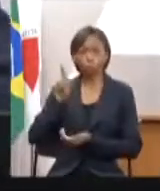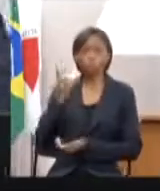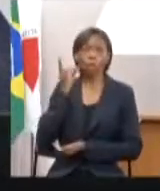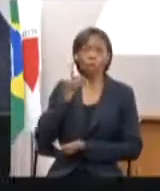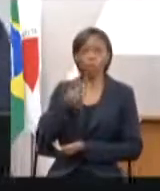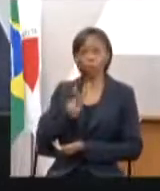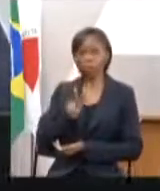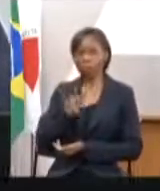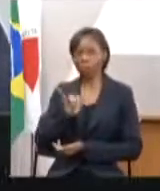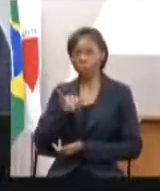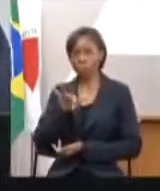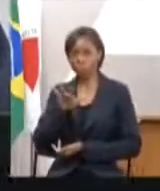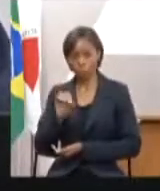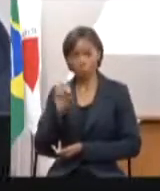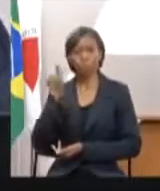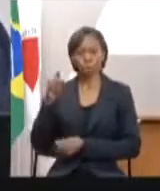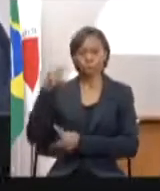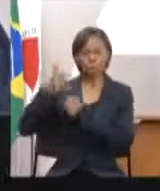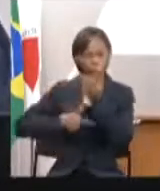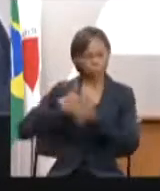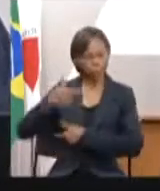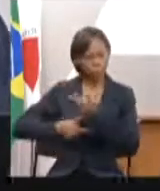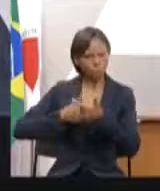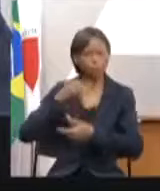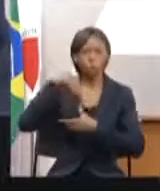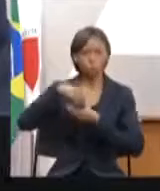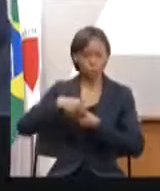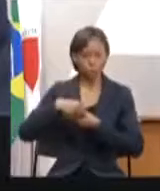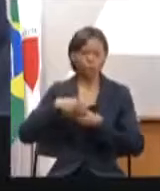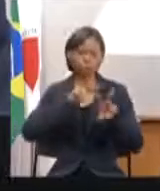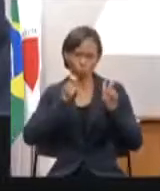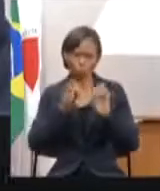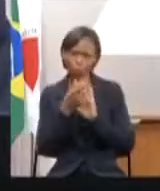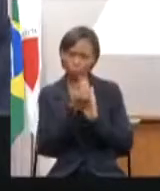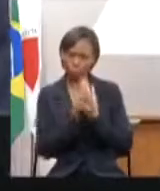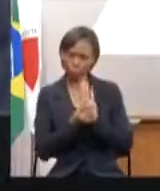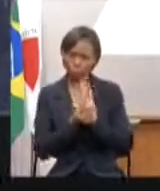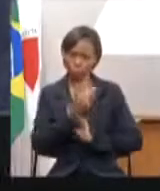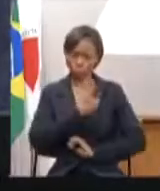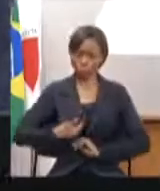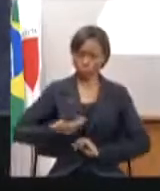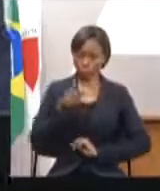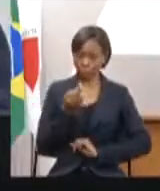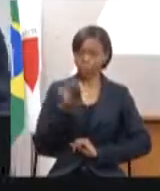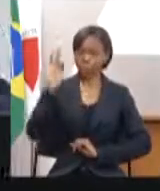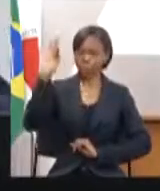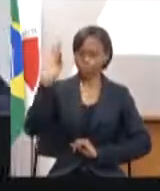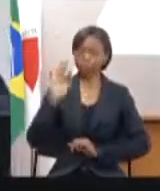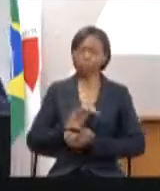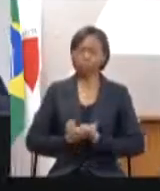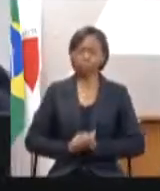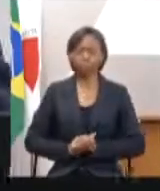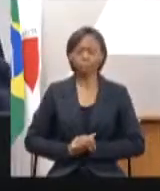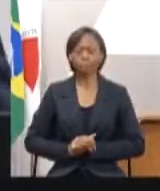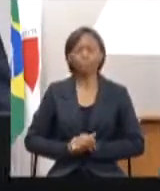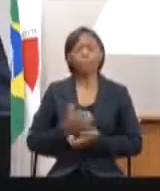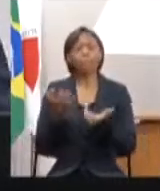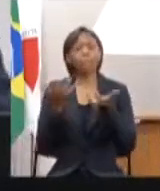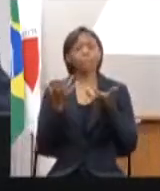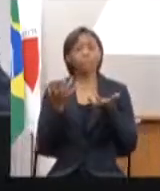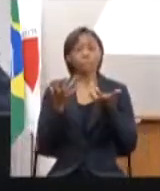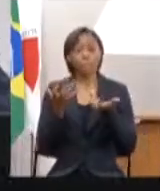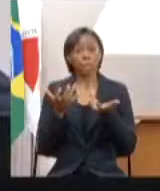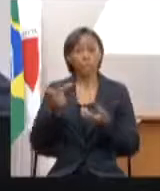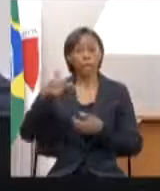sinal trabalhou muito no orçamento no governo federal entende muito bem eu quero aqui